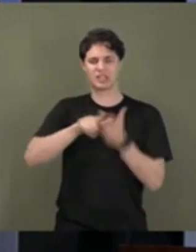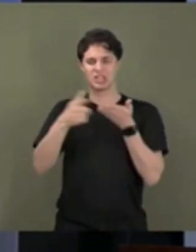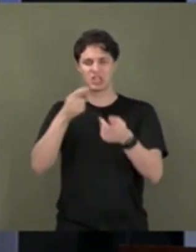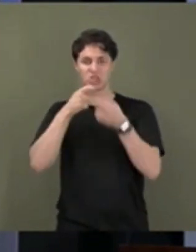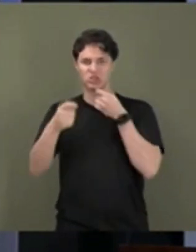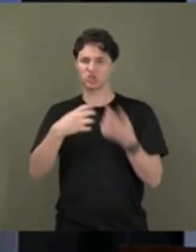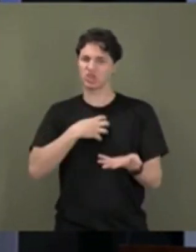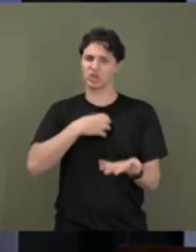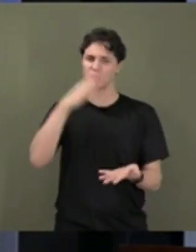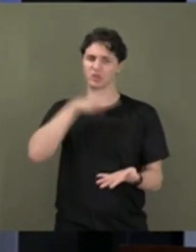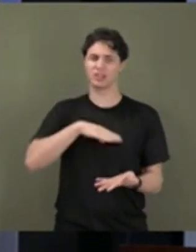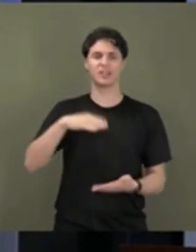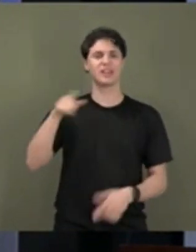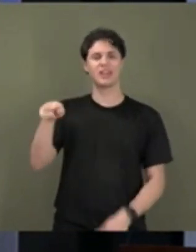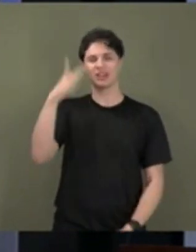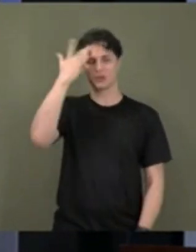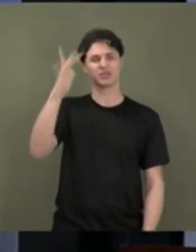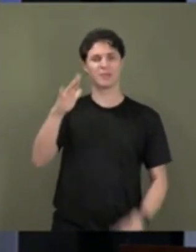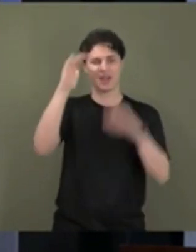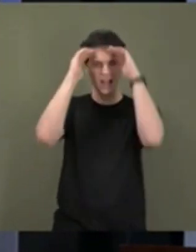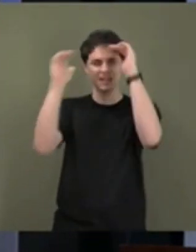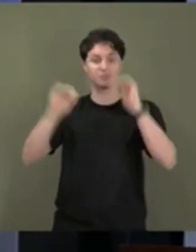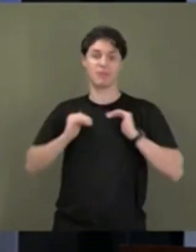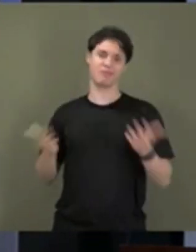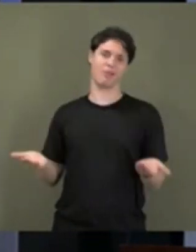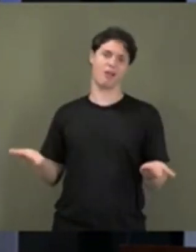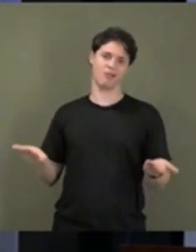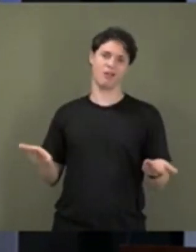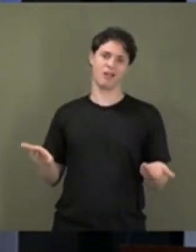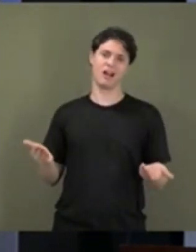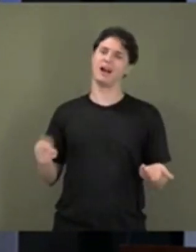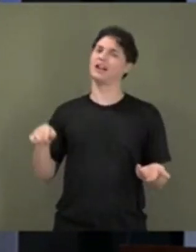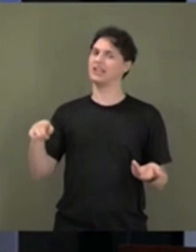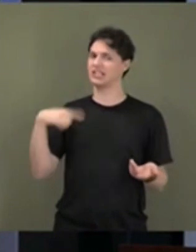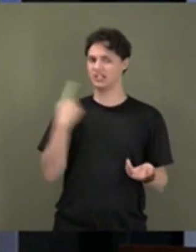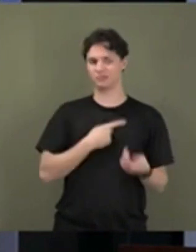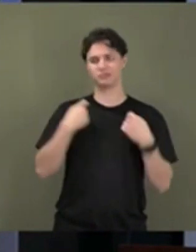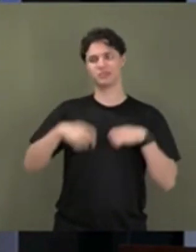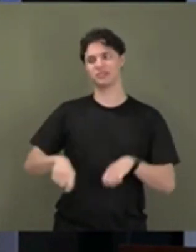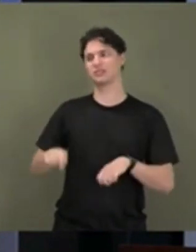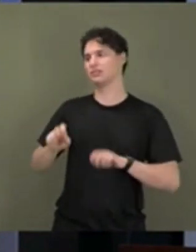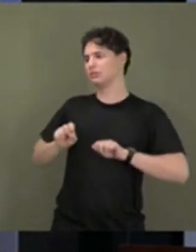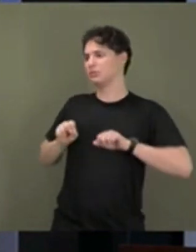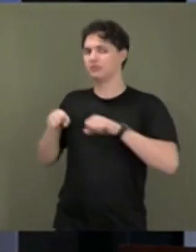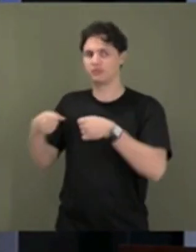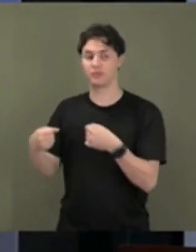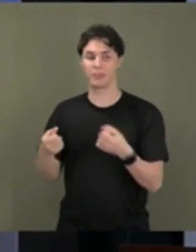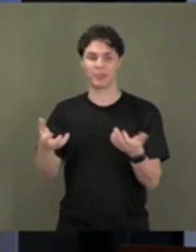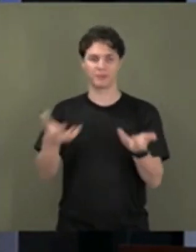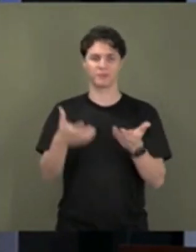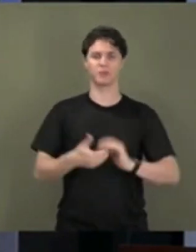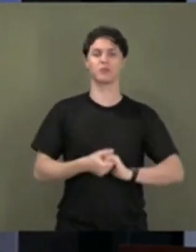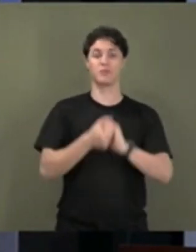sabe o que é respeitar o próximo, não respeitar o ser humano. Quero cumprimentar